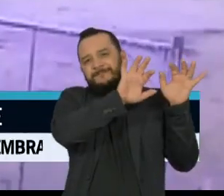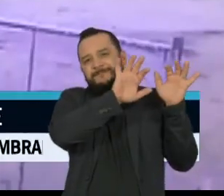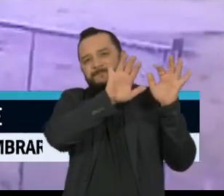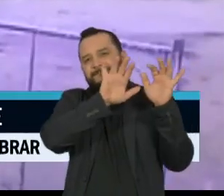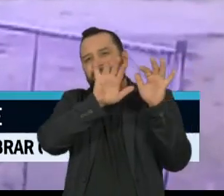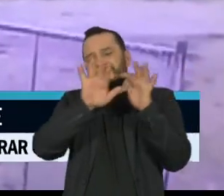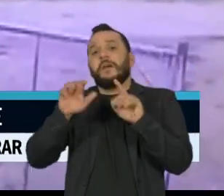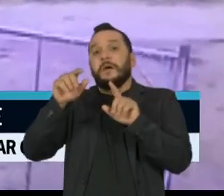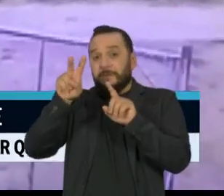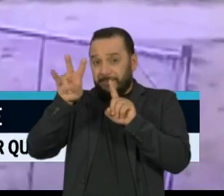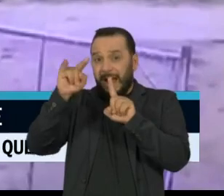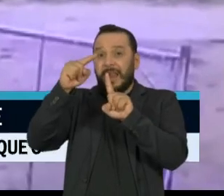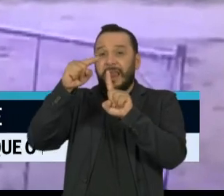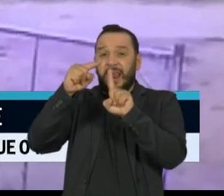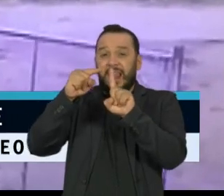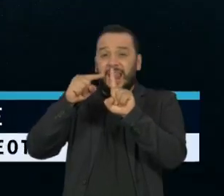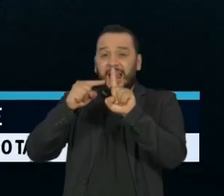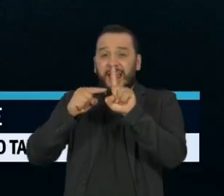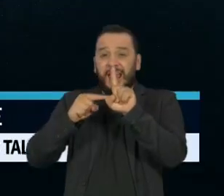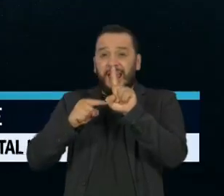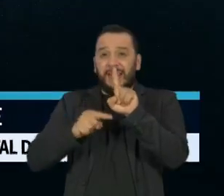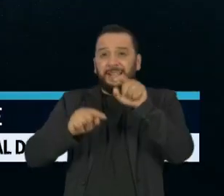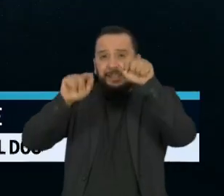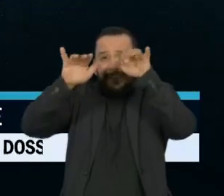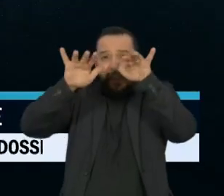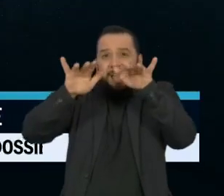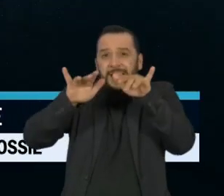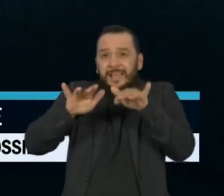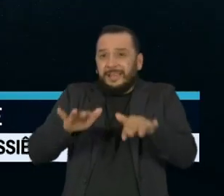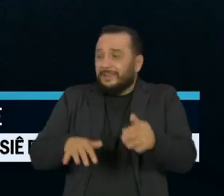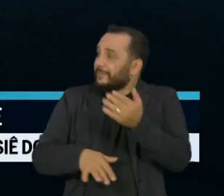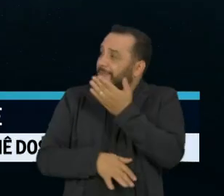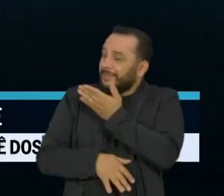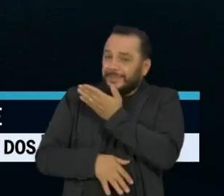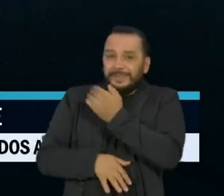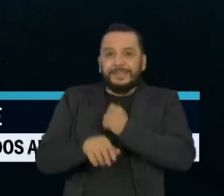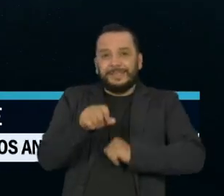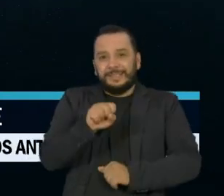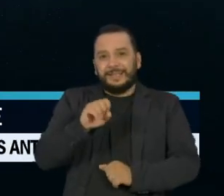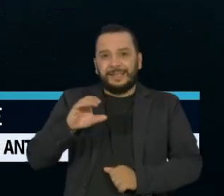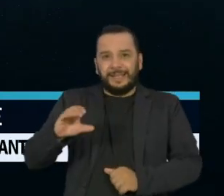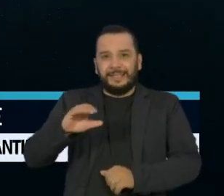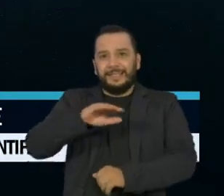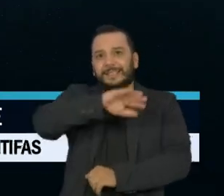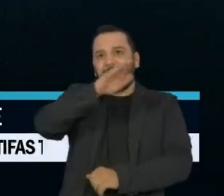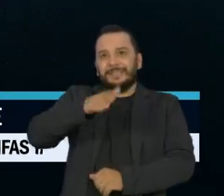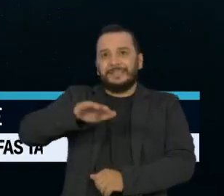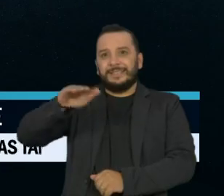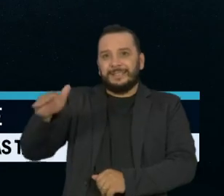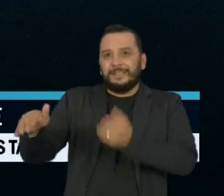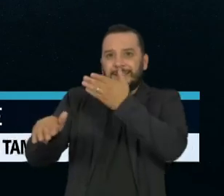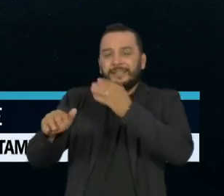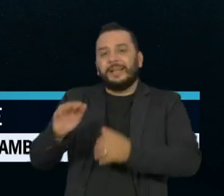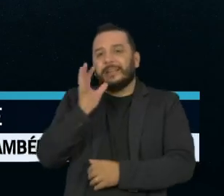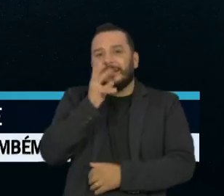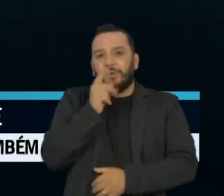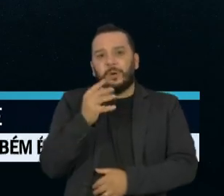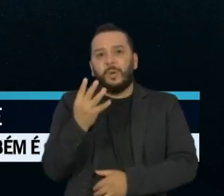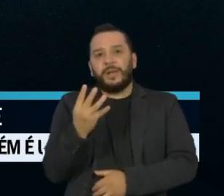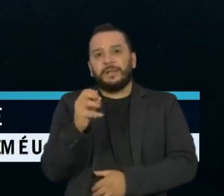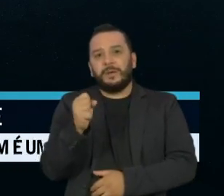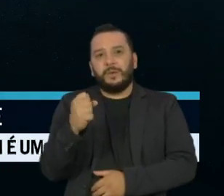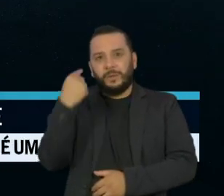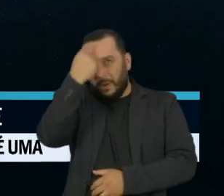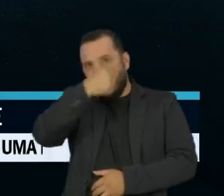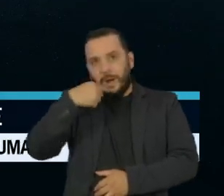as temperaturas e trazendo mais neve. Na região serrana de Santa Catarina, a nevasca deve durar 48 horas,